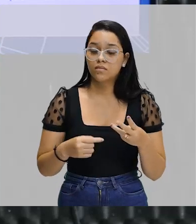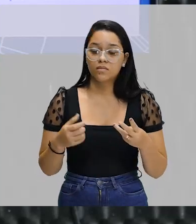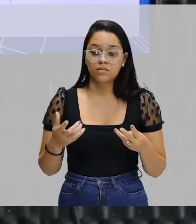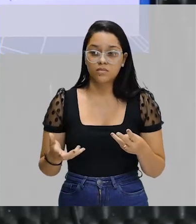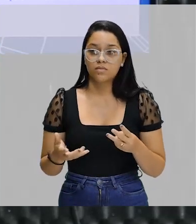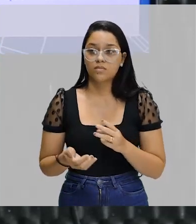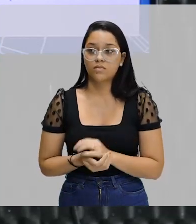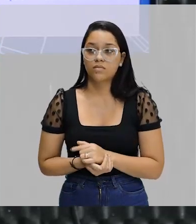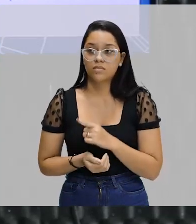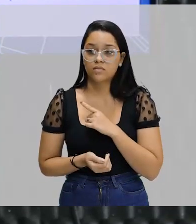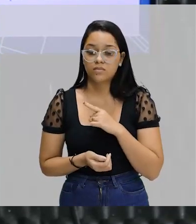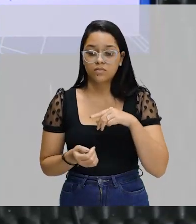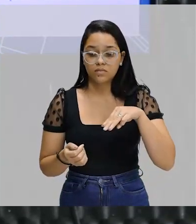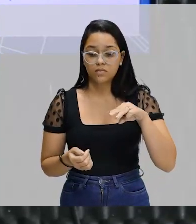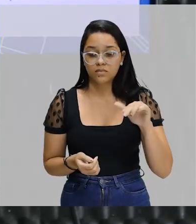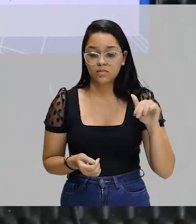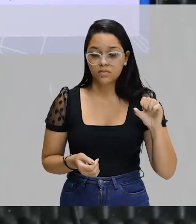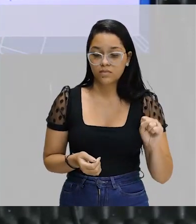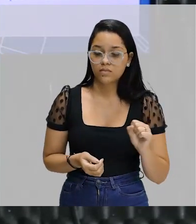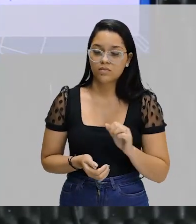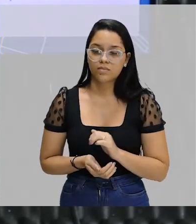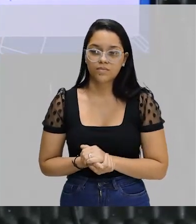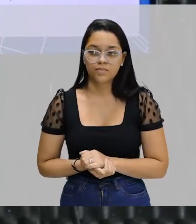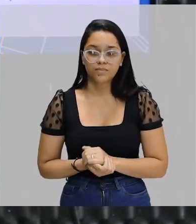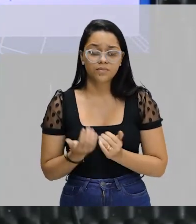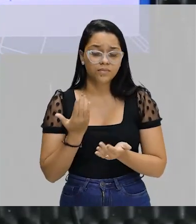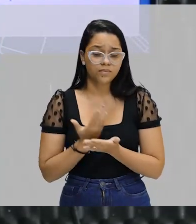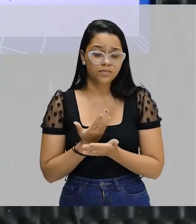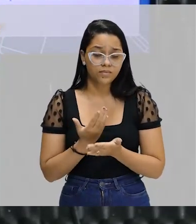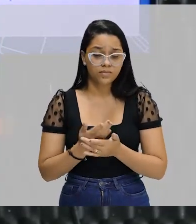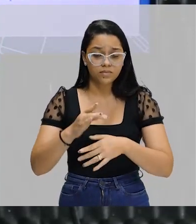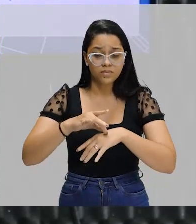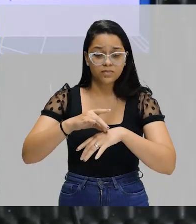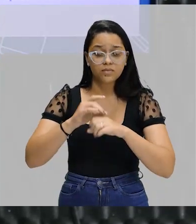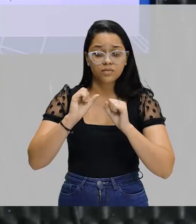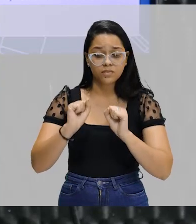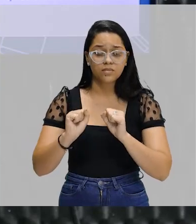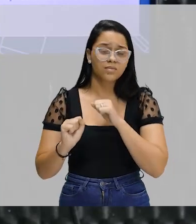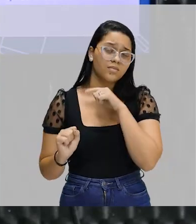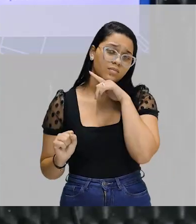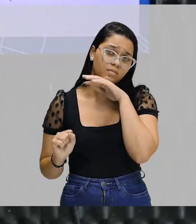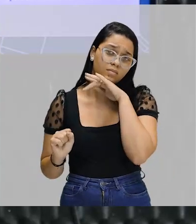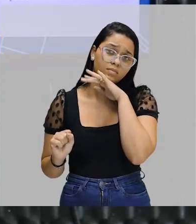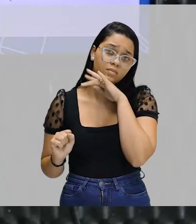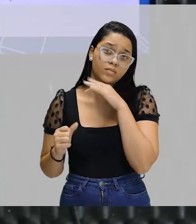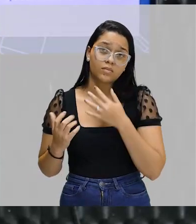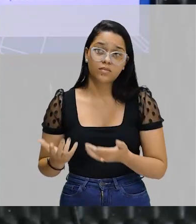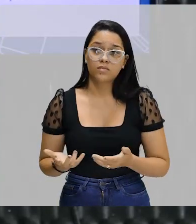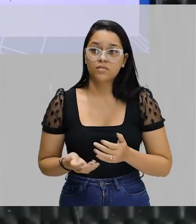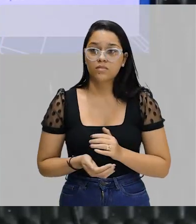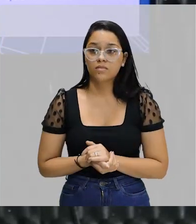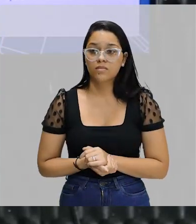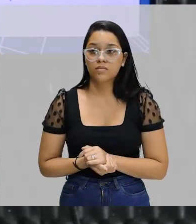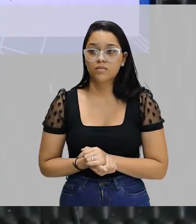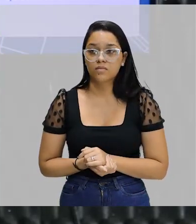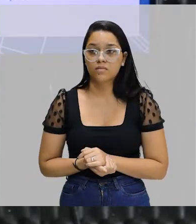eu tenho o más. Olha só. Um novo estudo sobre os efeitos da carne sugere que ela pode ser nociva. Quer dizer, a carne faz mal.